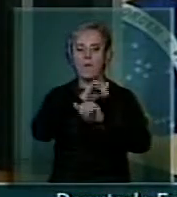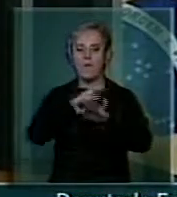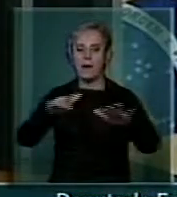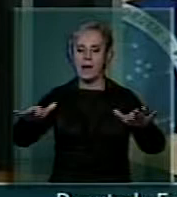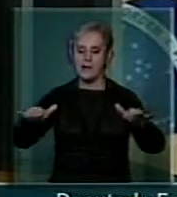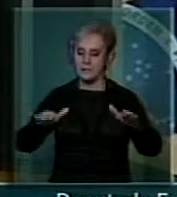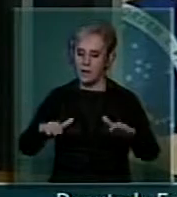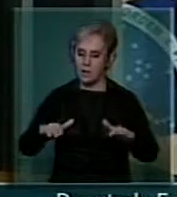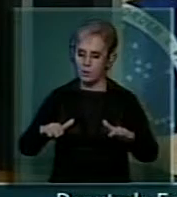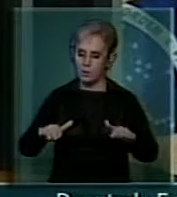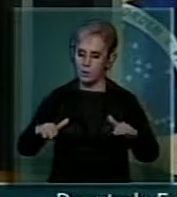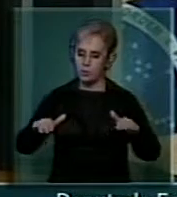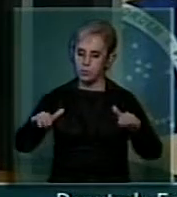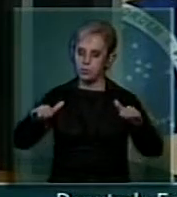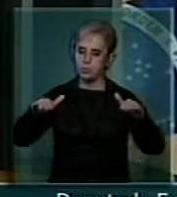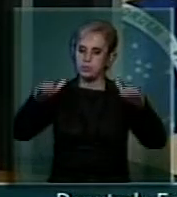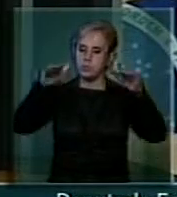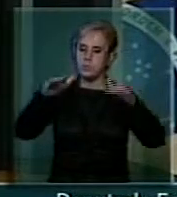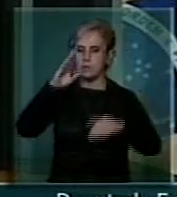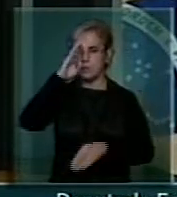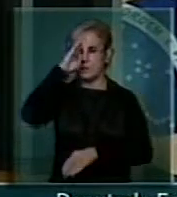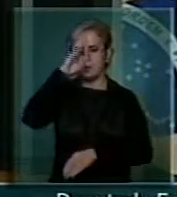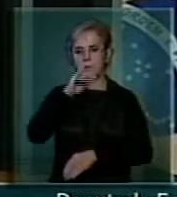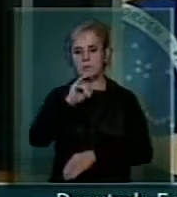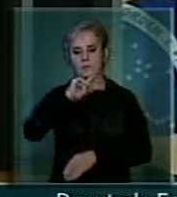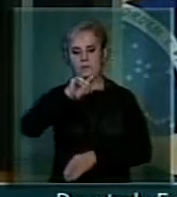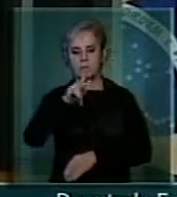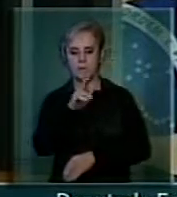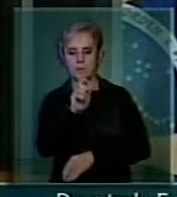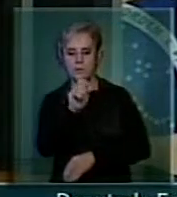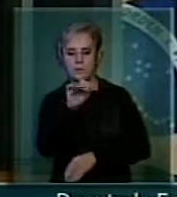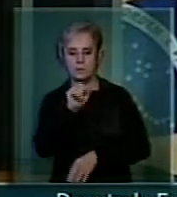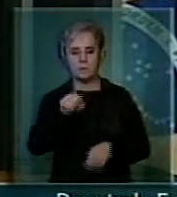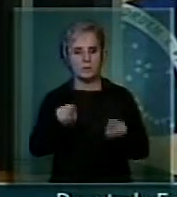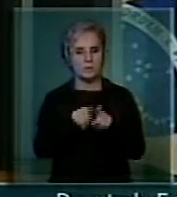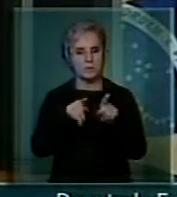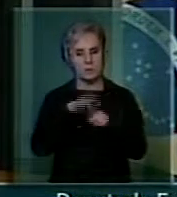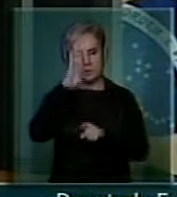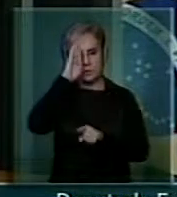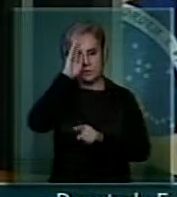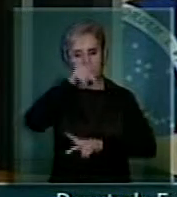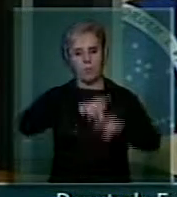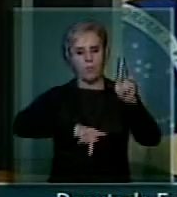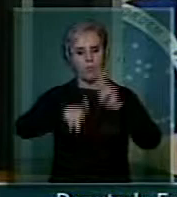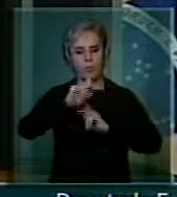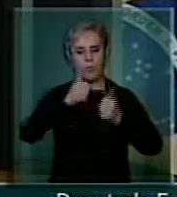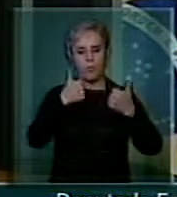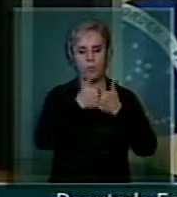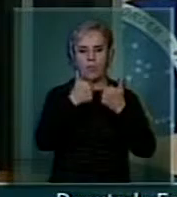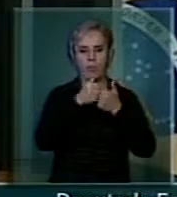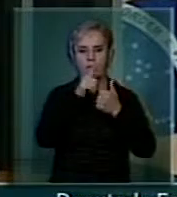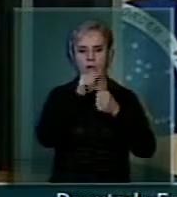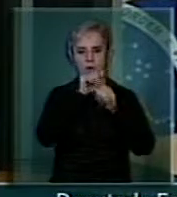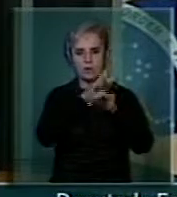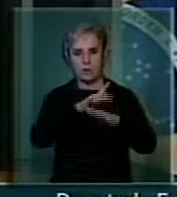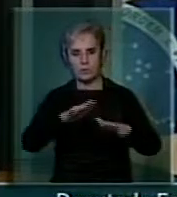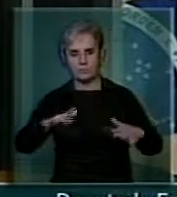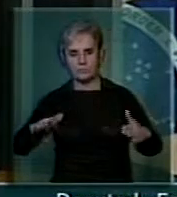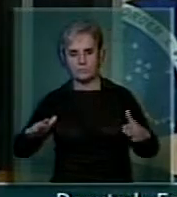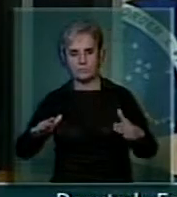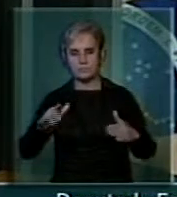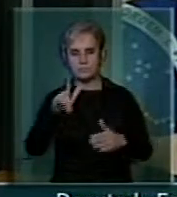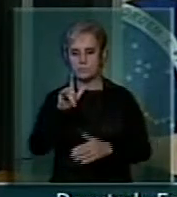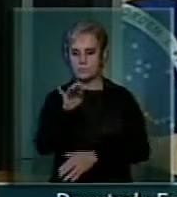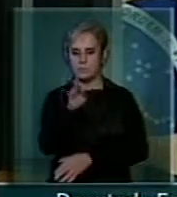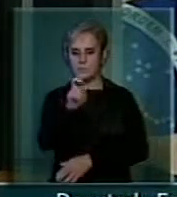principalmente nas ilhas e principalmente em populações litorâneas. Portanto, senhor presidente, penso